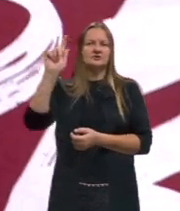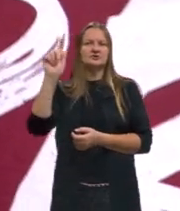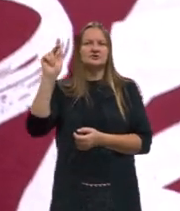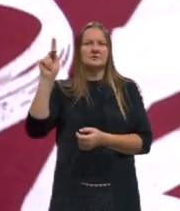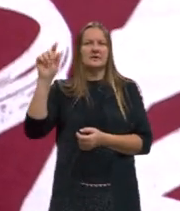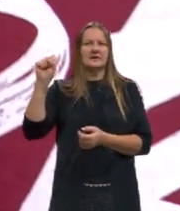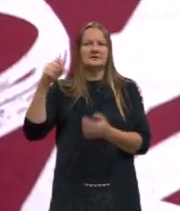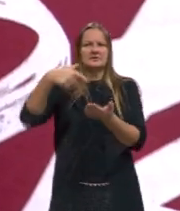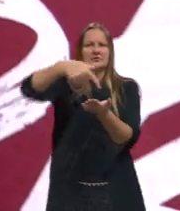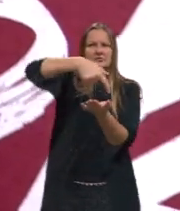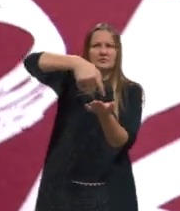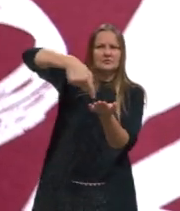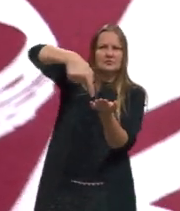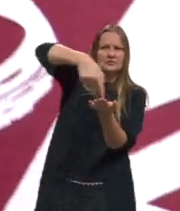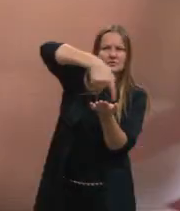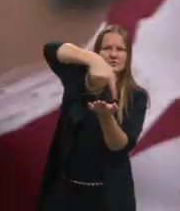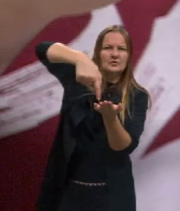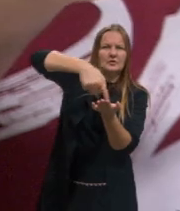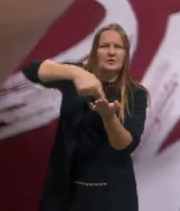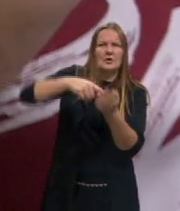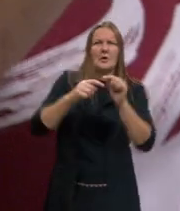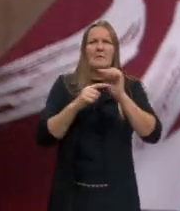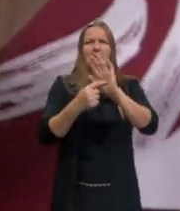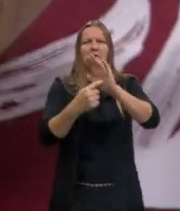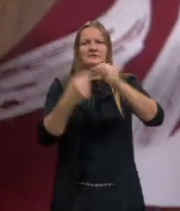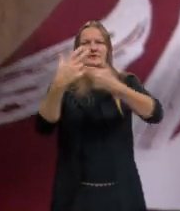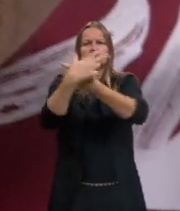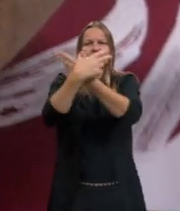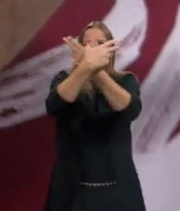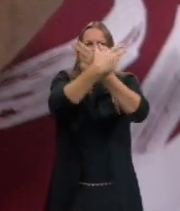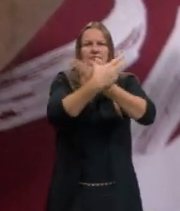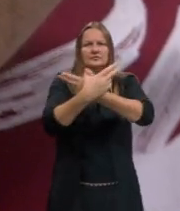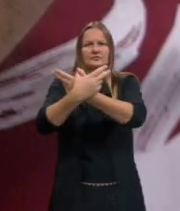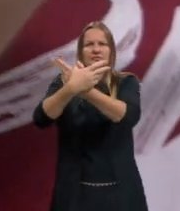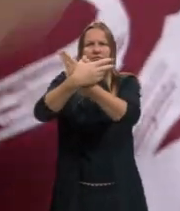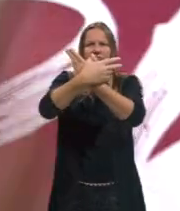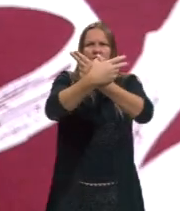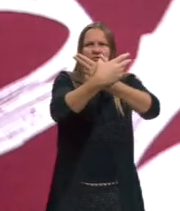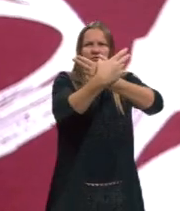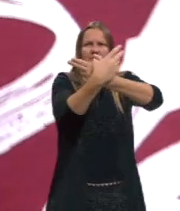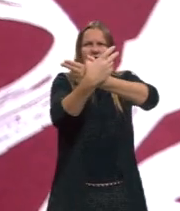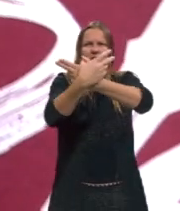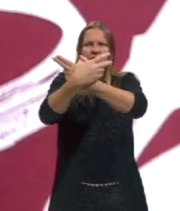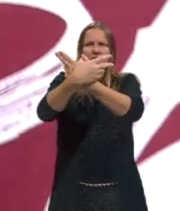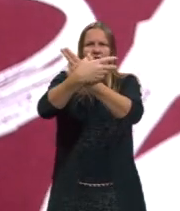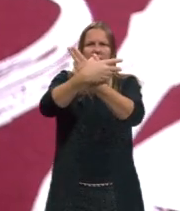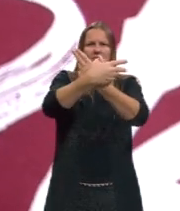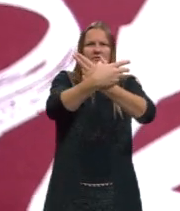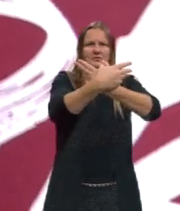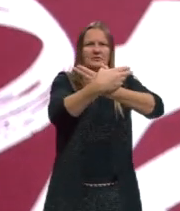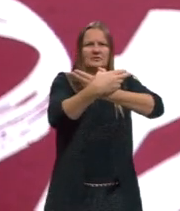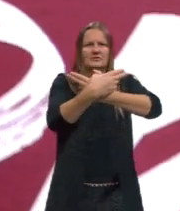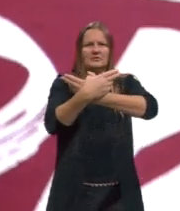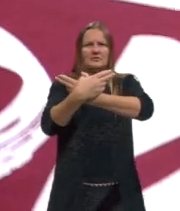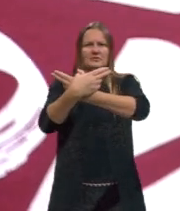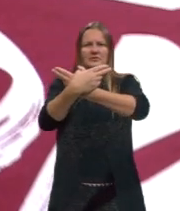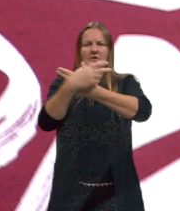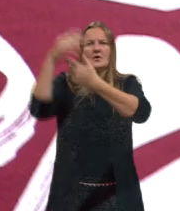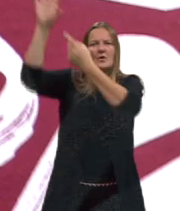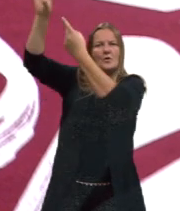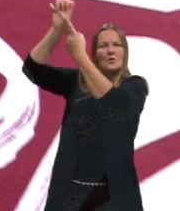aqui, ó, ele está mostrando os satélites, ó lá, deixa eu botar aqui, ó lá, ele está mostrando os satélites. Esse aqui,